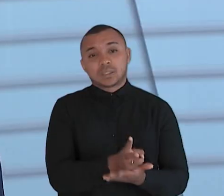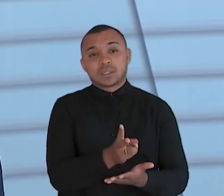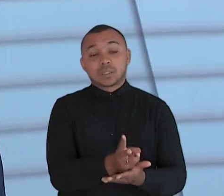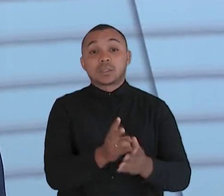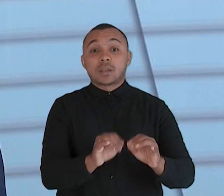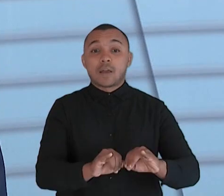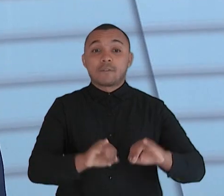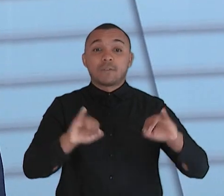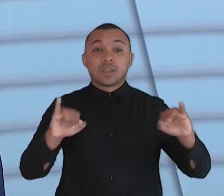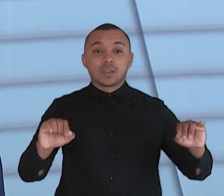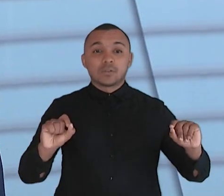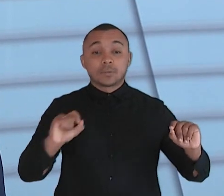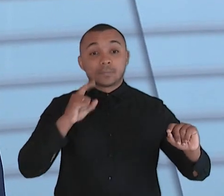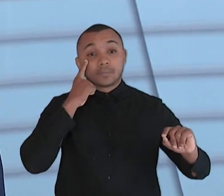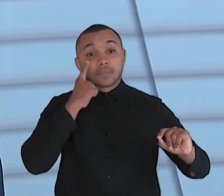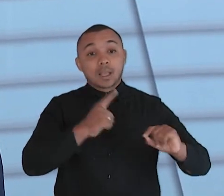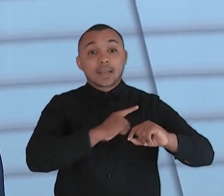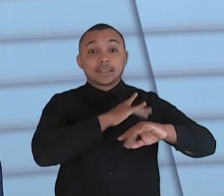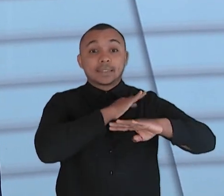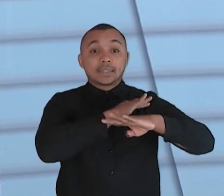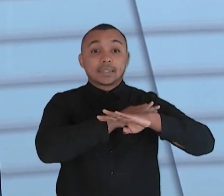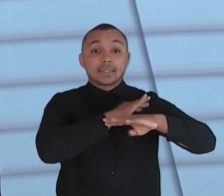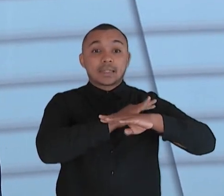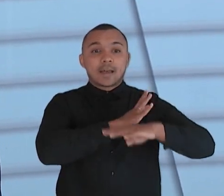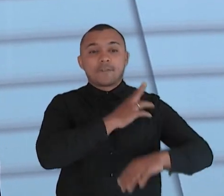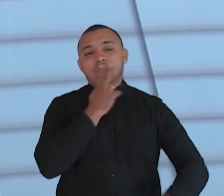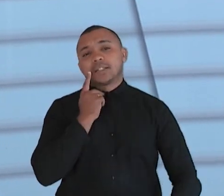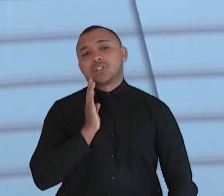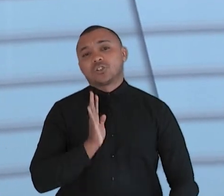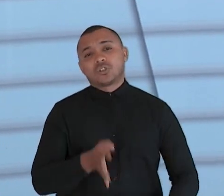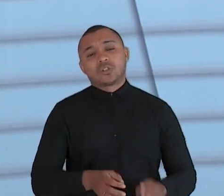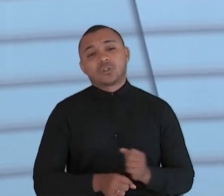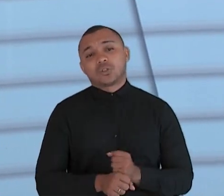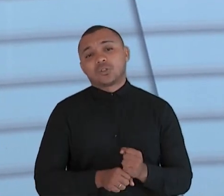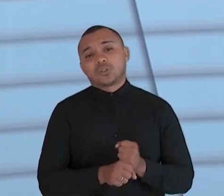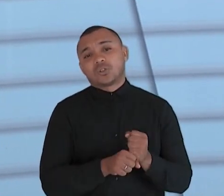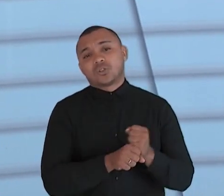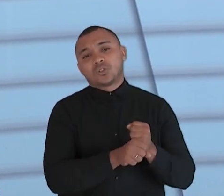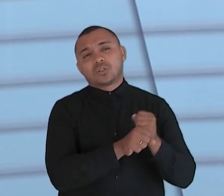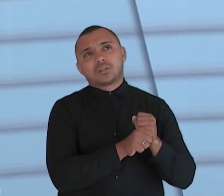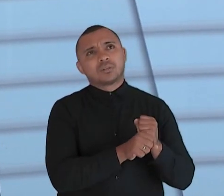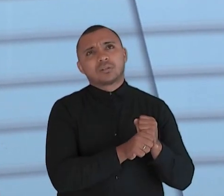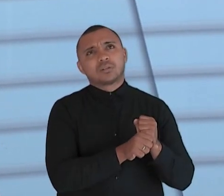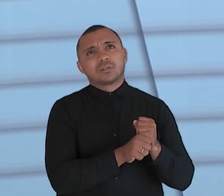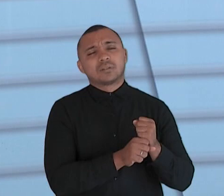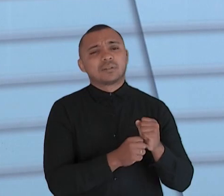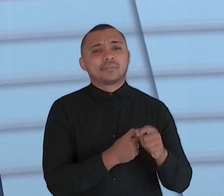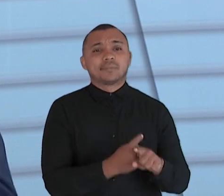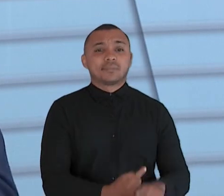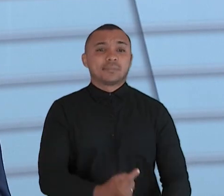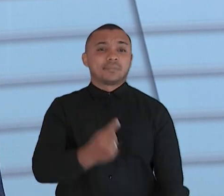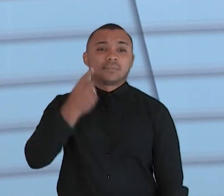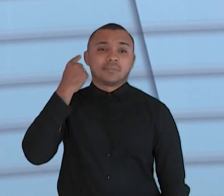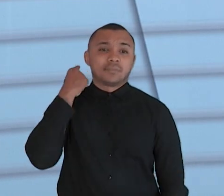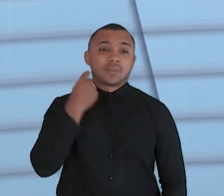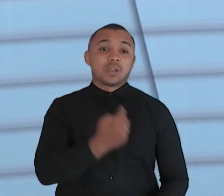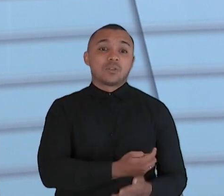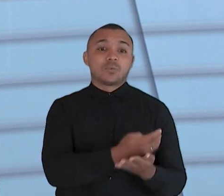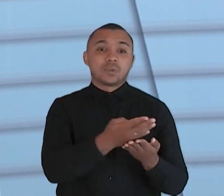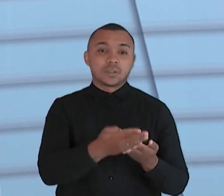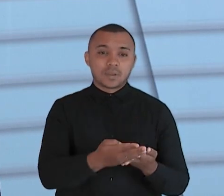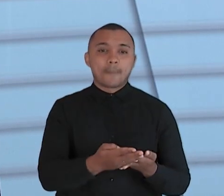Fortaleza por muitos anos a gente ouvia isso desde que eu cheguei principalmente nesse